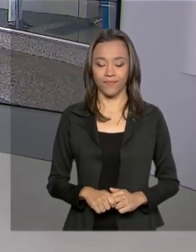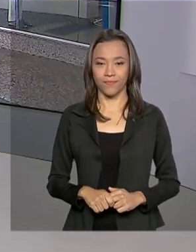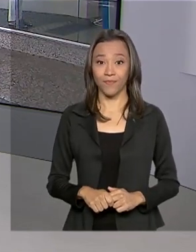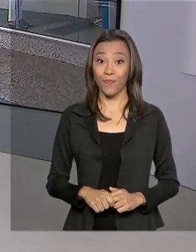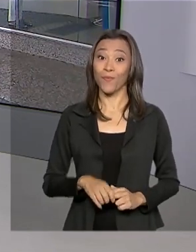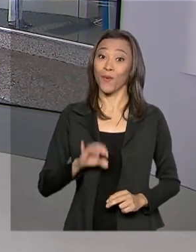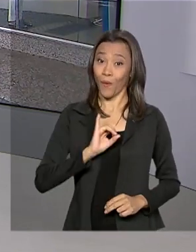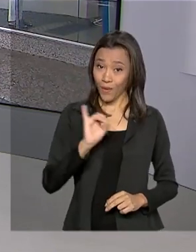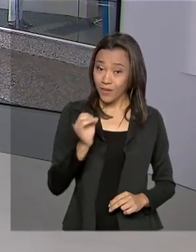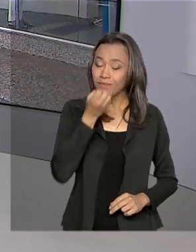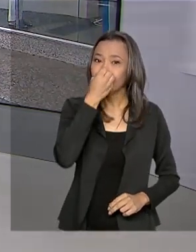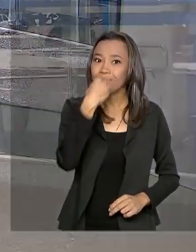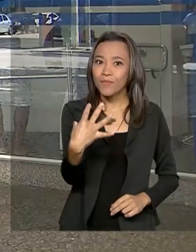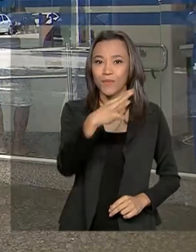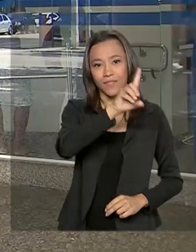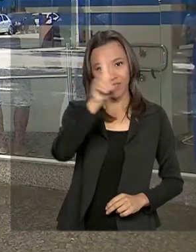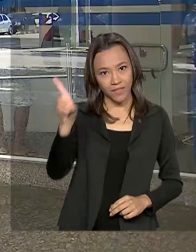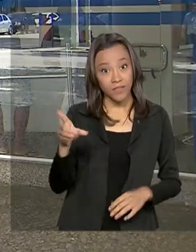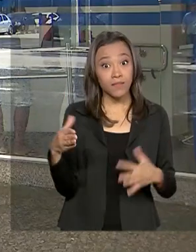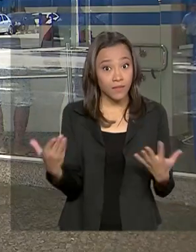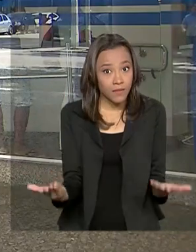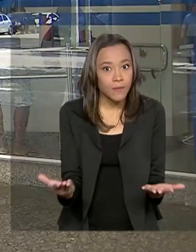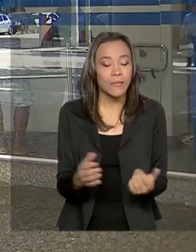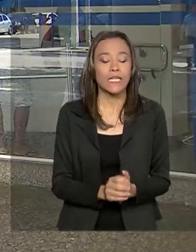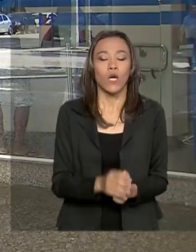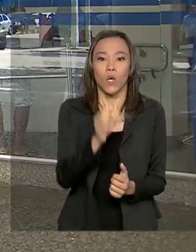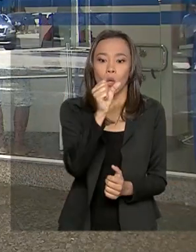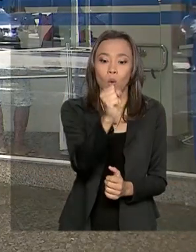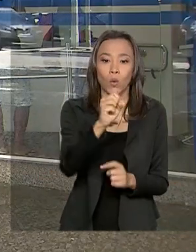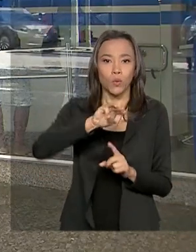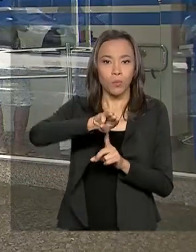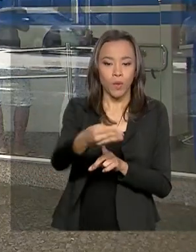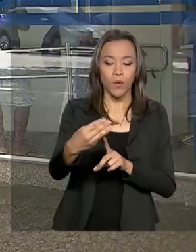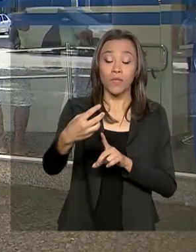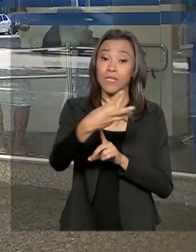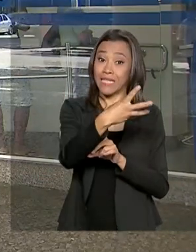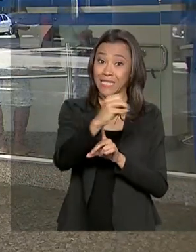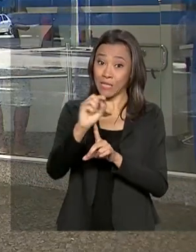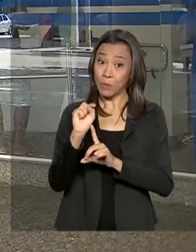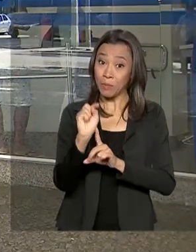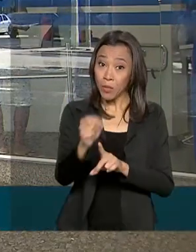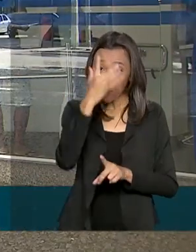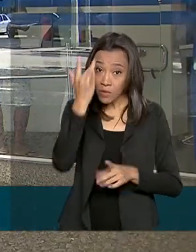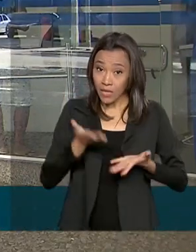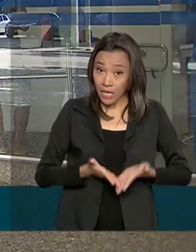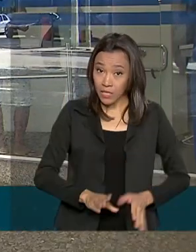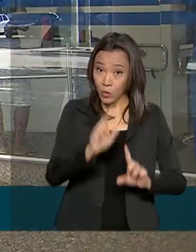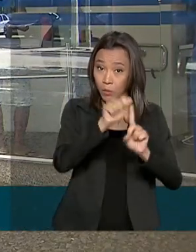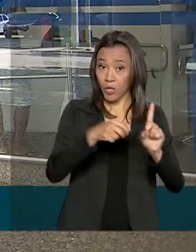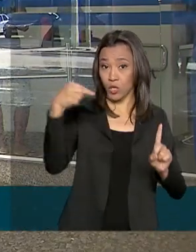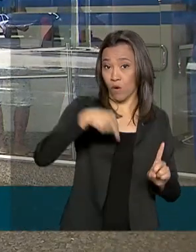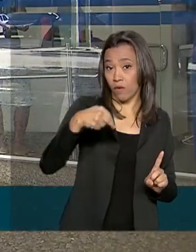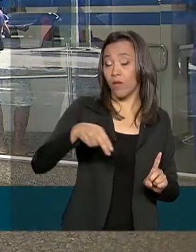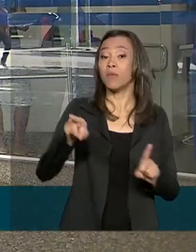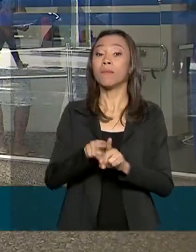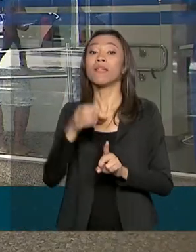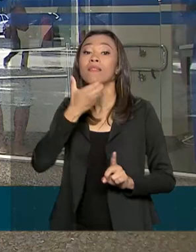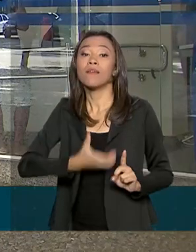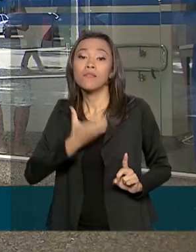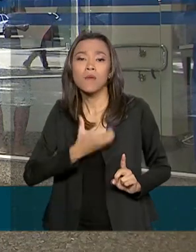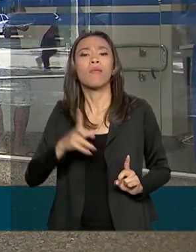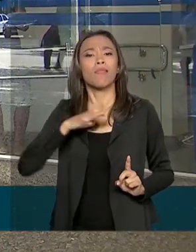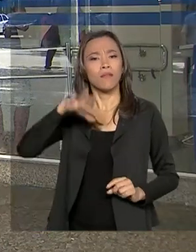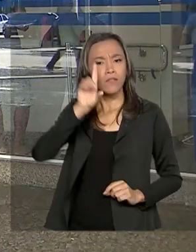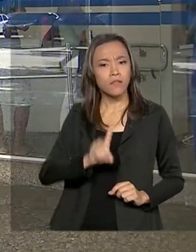Oi Renata, bom dia. Então, são 8 milhões e 300 mil trabalhadores nascidos em novembro e dezembro com